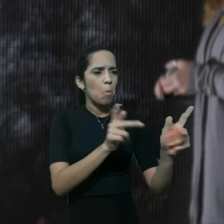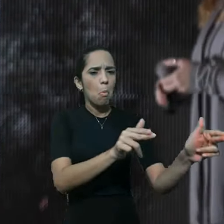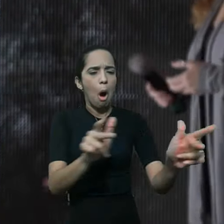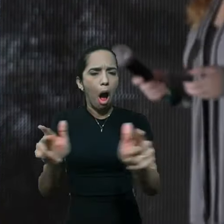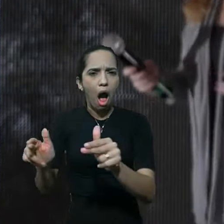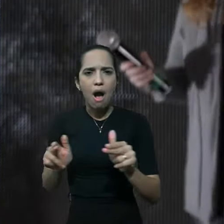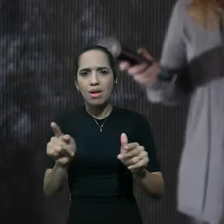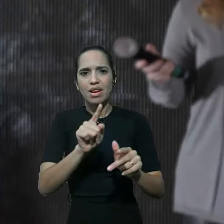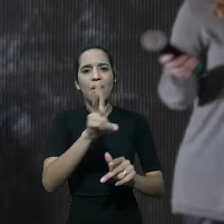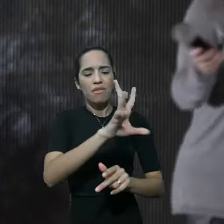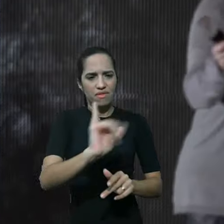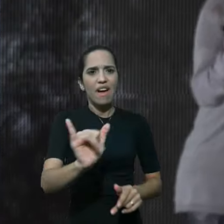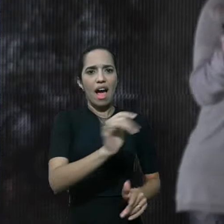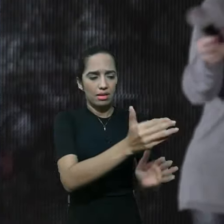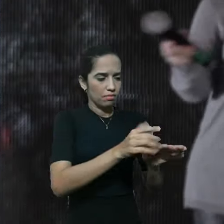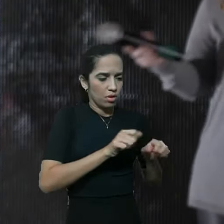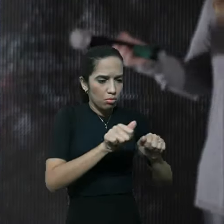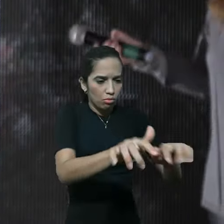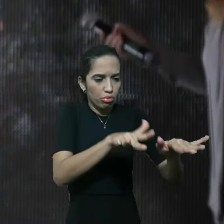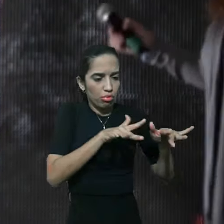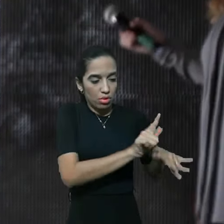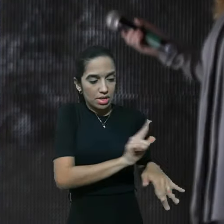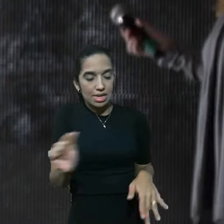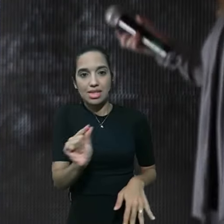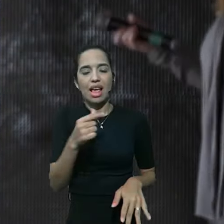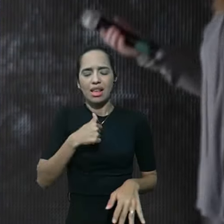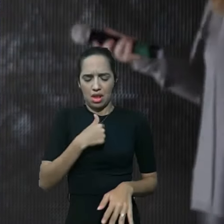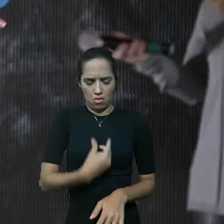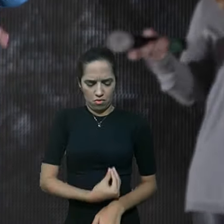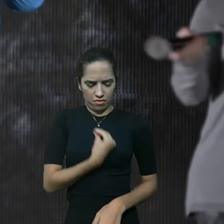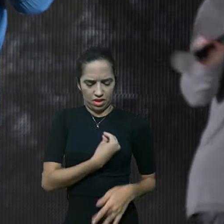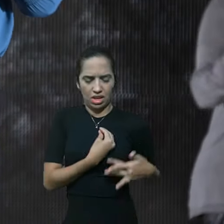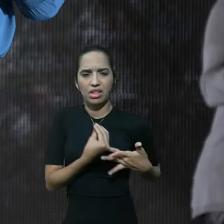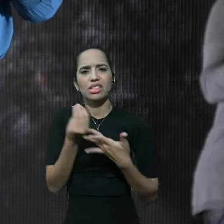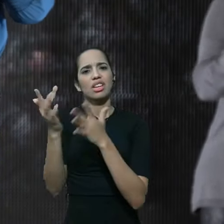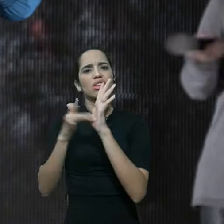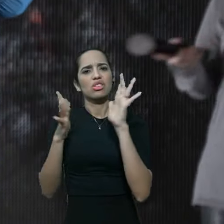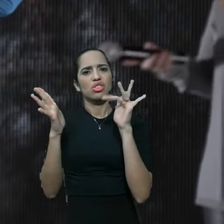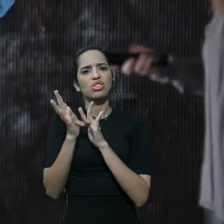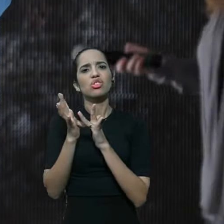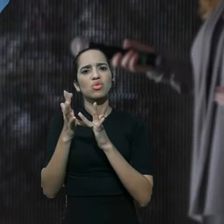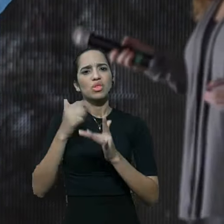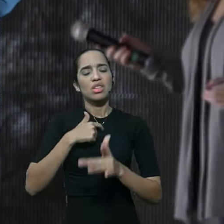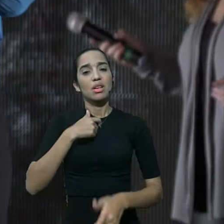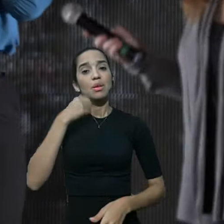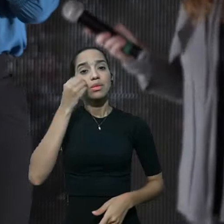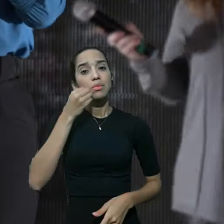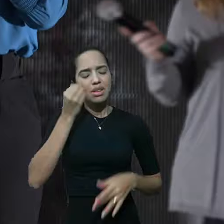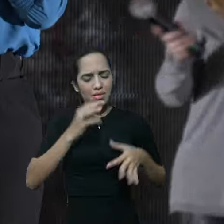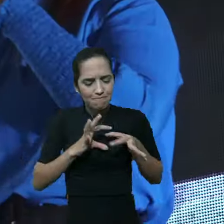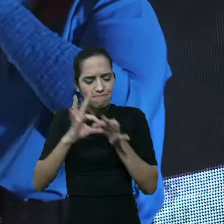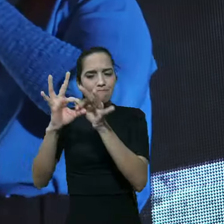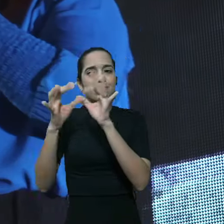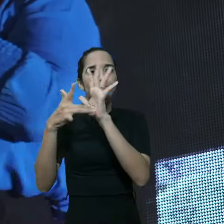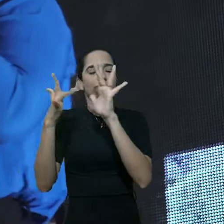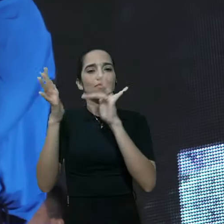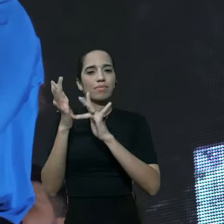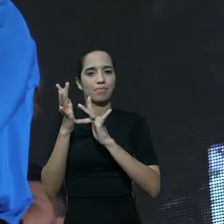multidão escreve aí eu entrego a minha vida Jesus eu faço uma aliança com Jesus eu estou vivendo por Jesus